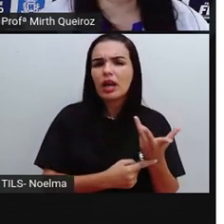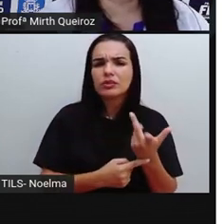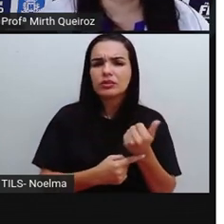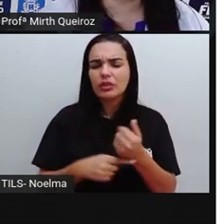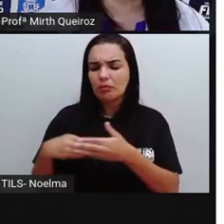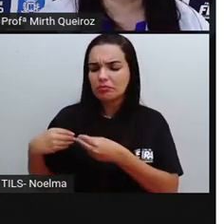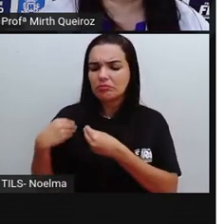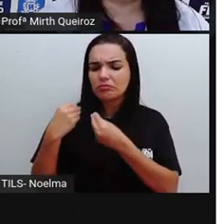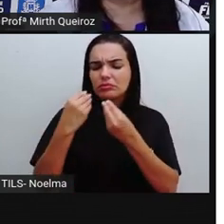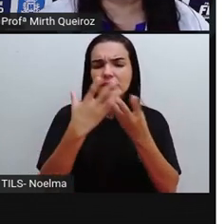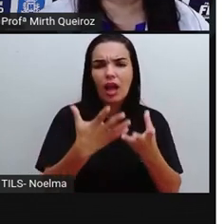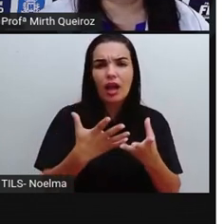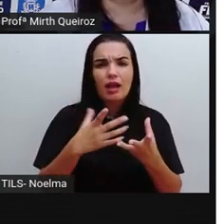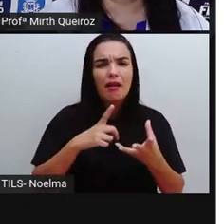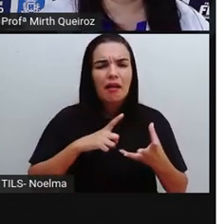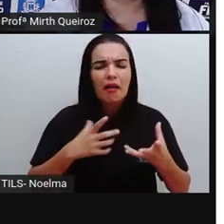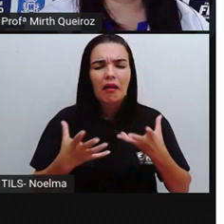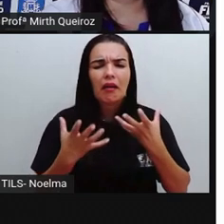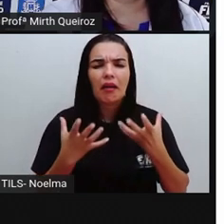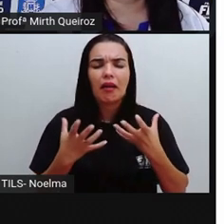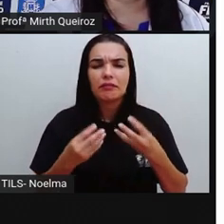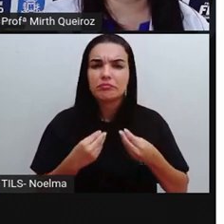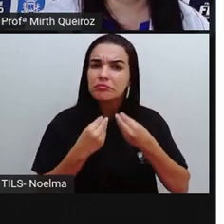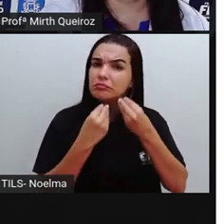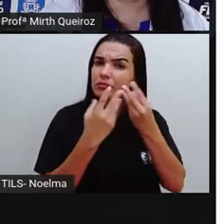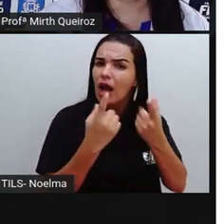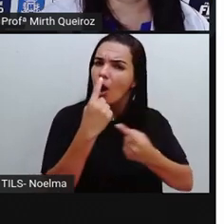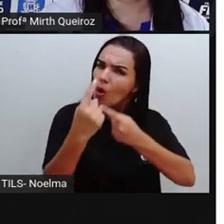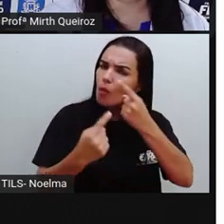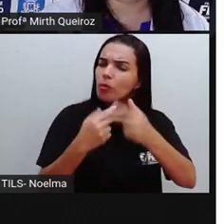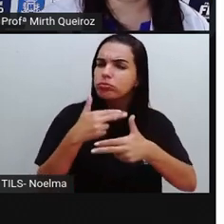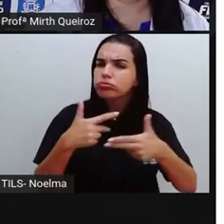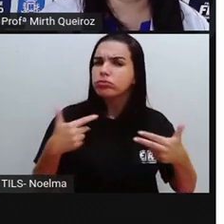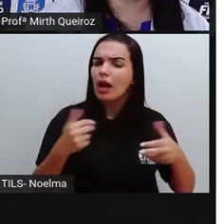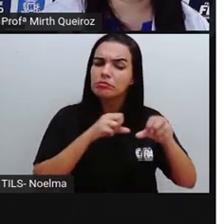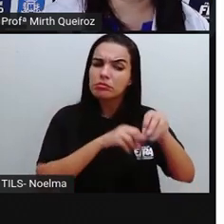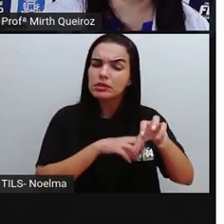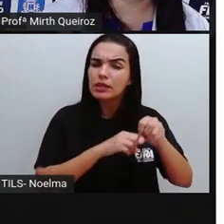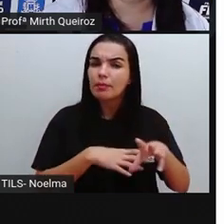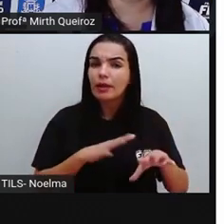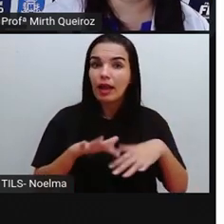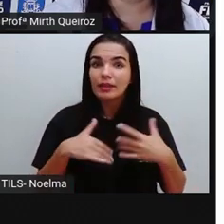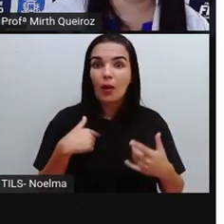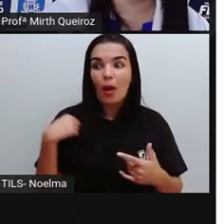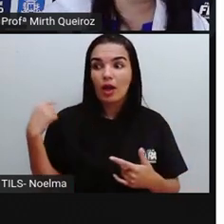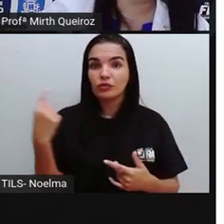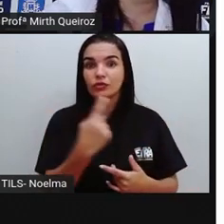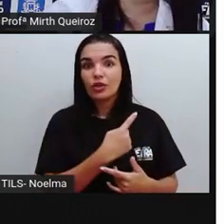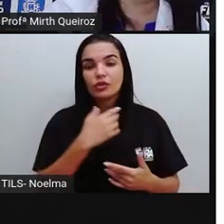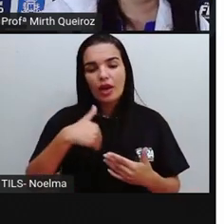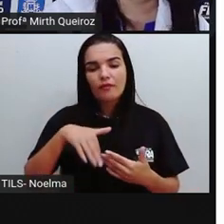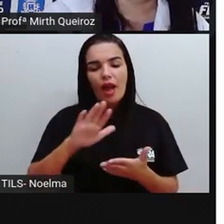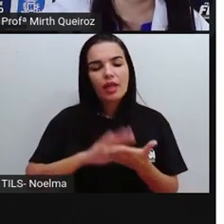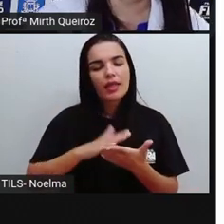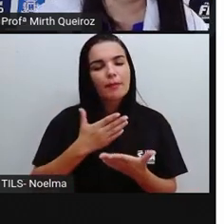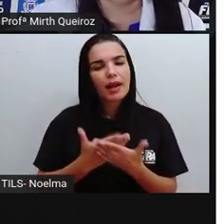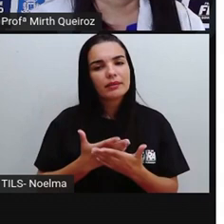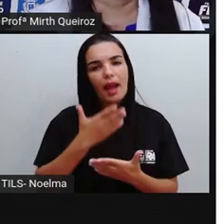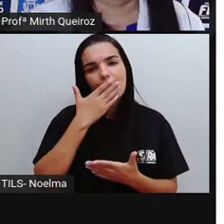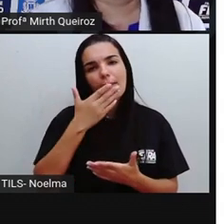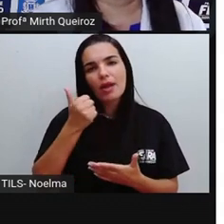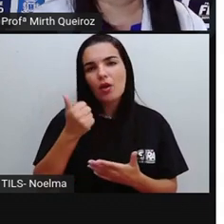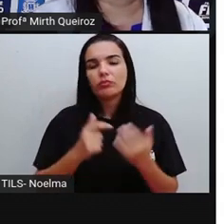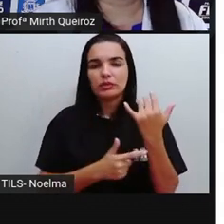trás, eles querem transmitir alguma coisa para a gente, né? E cabe a gente fazer a interpretação aí dessas